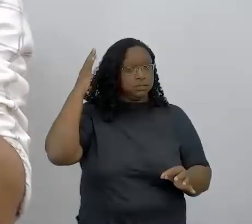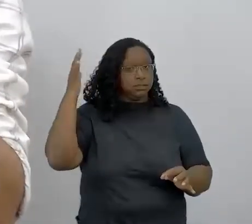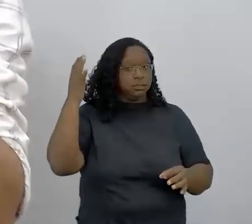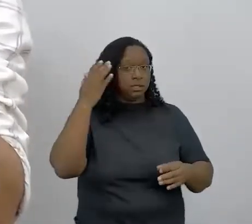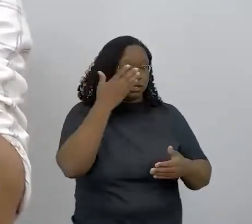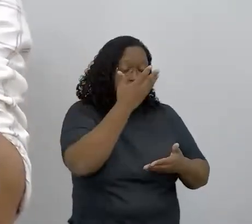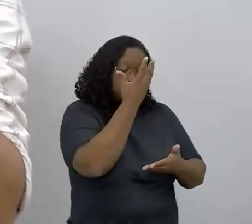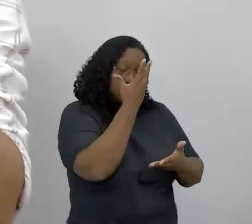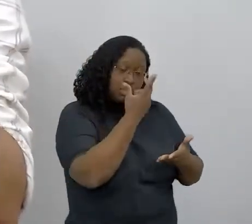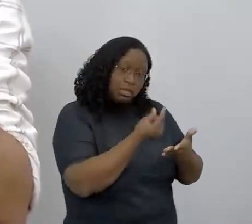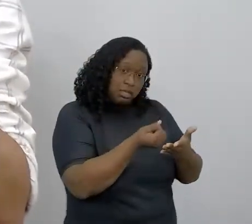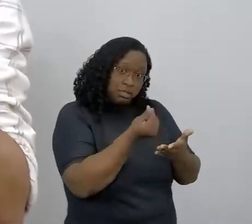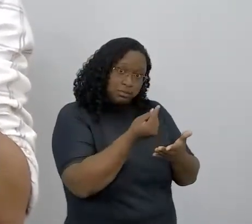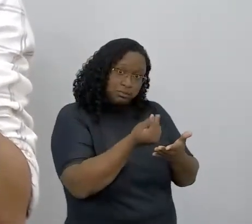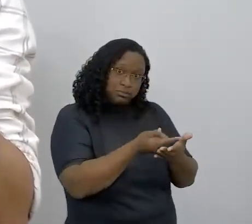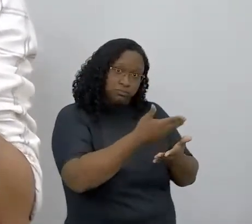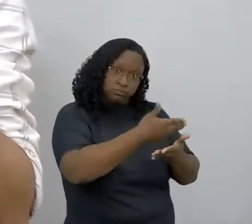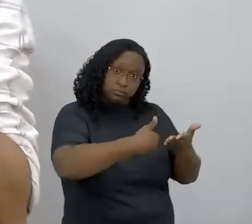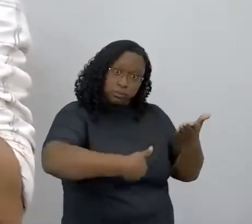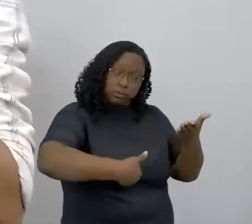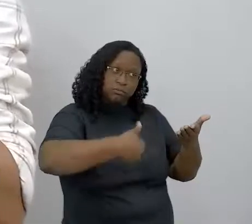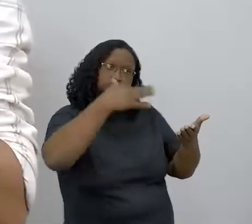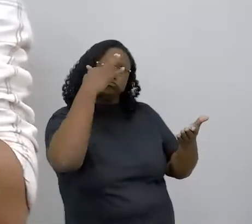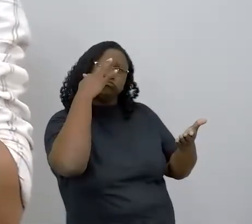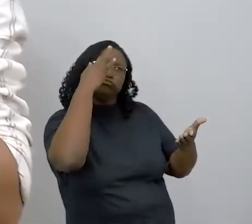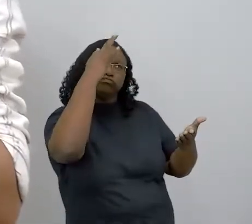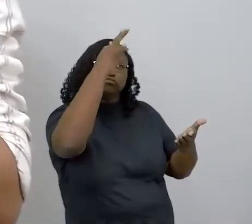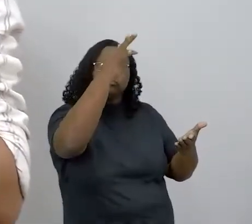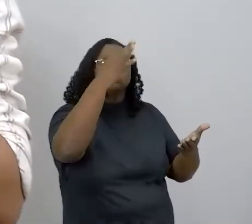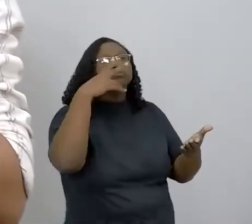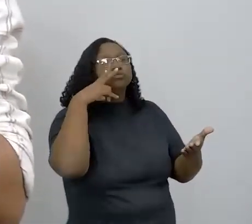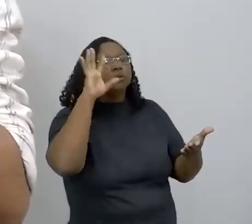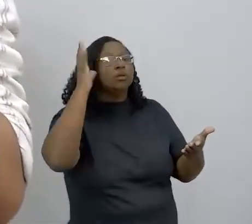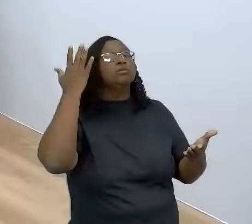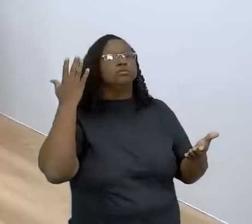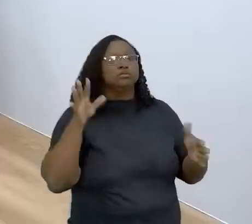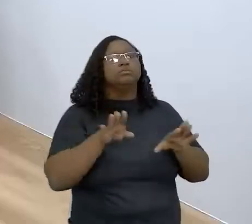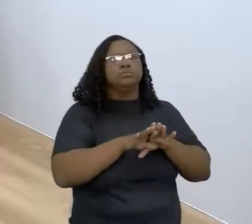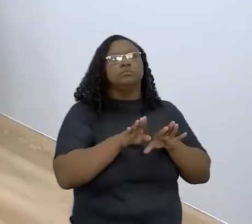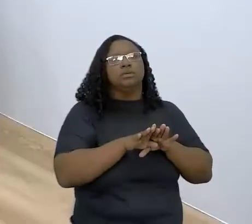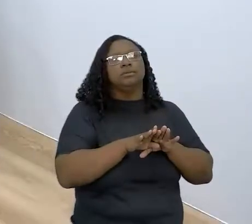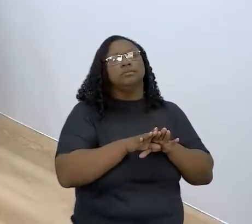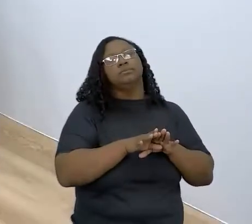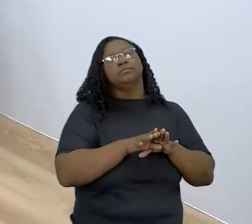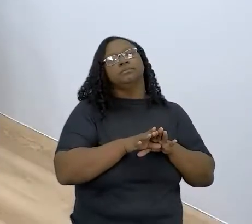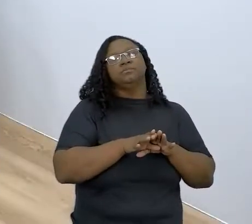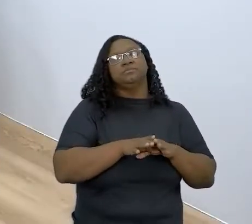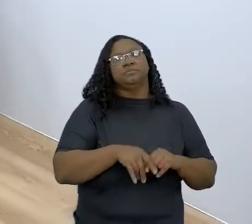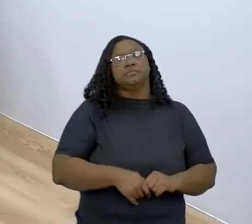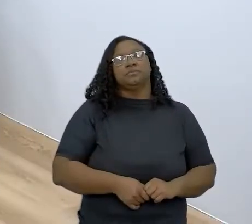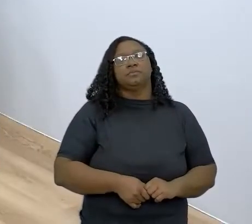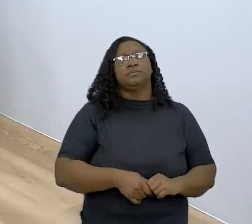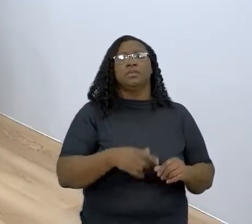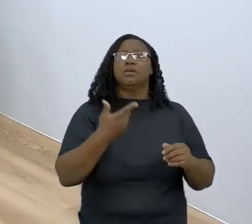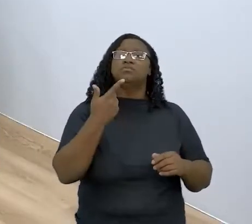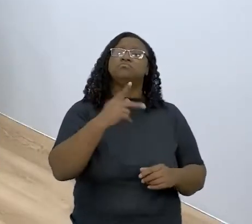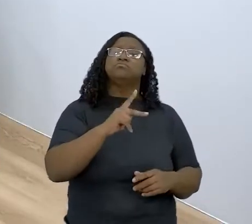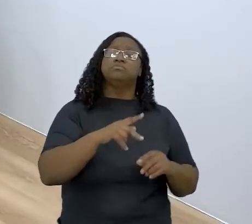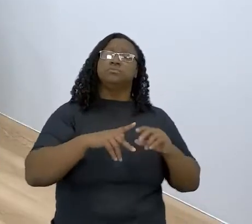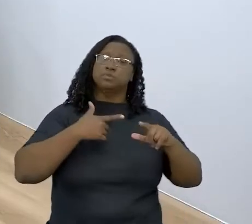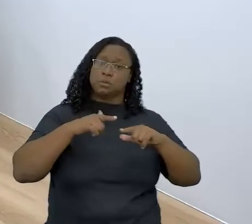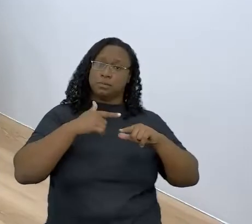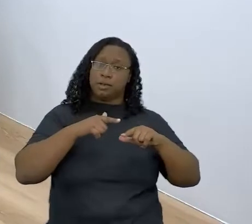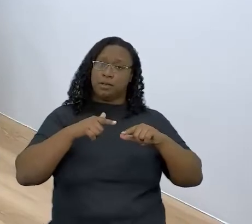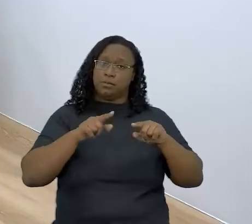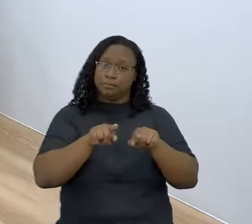bagagem para a gente ver o que pode acontecer lá na frente também. Em relação ao seu trabalho, principalmente o Sala 8,